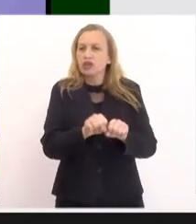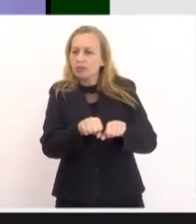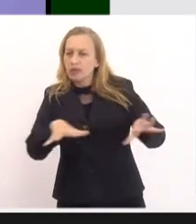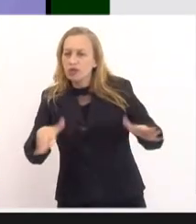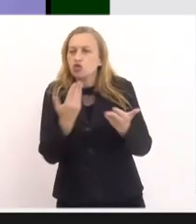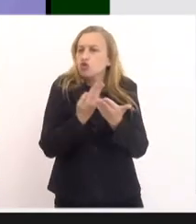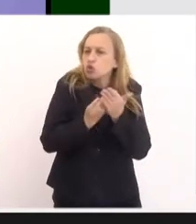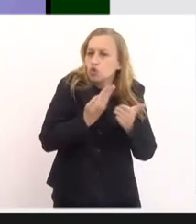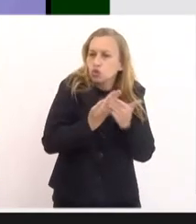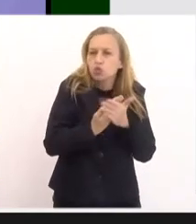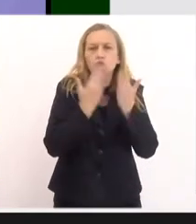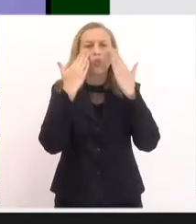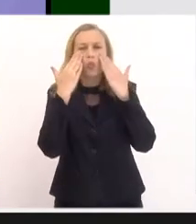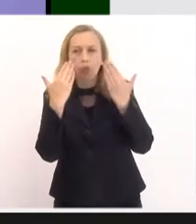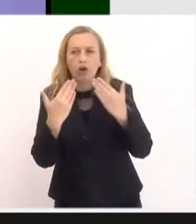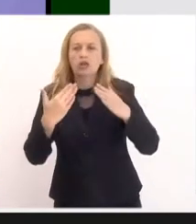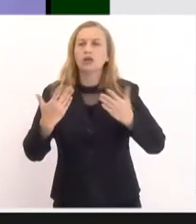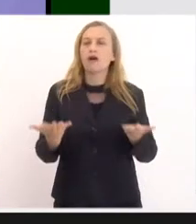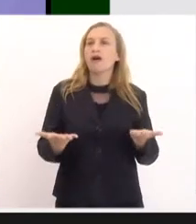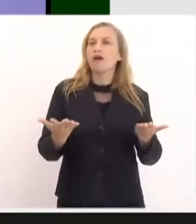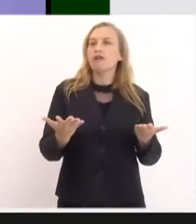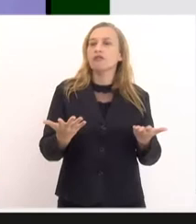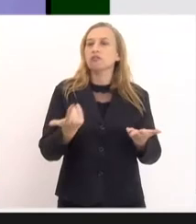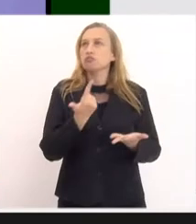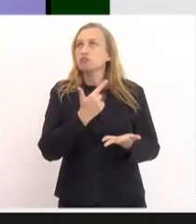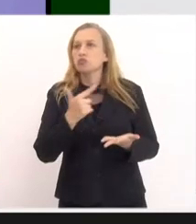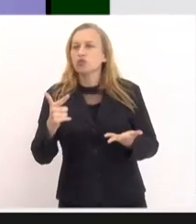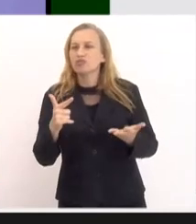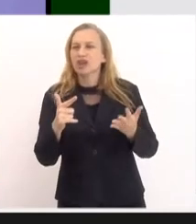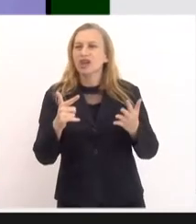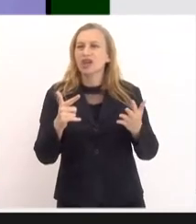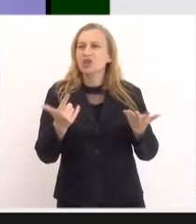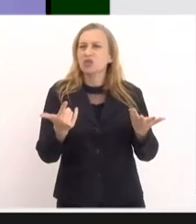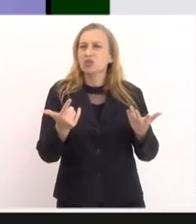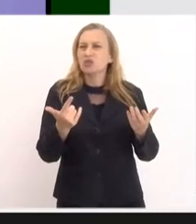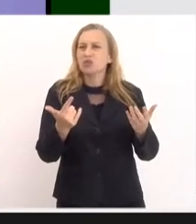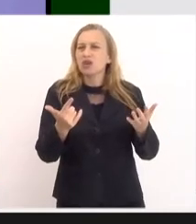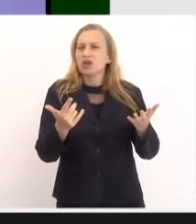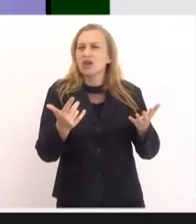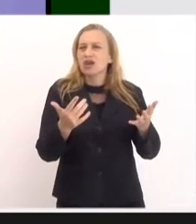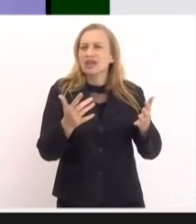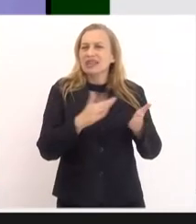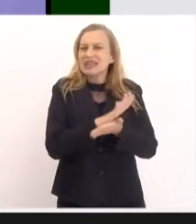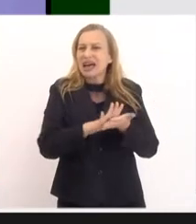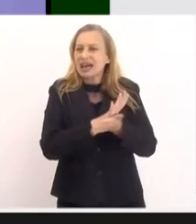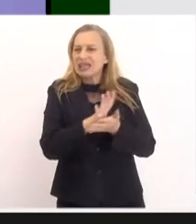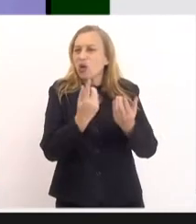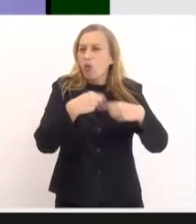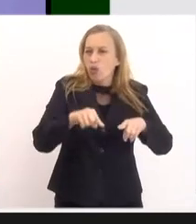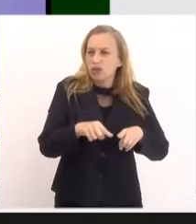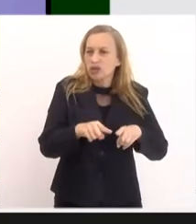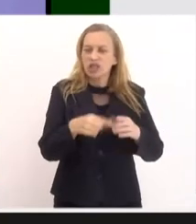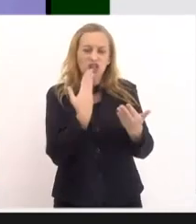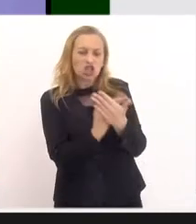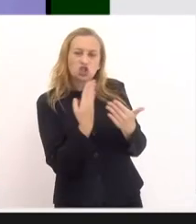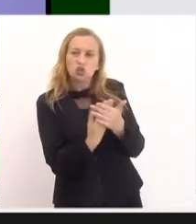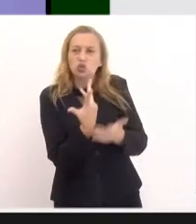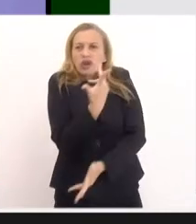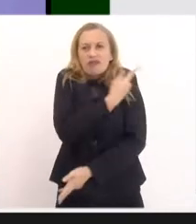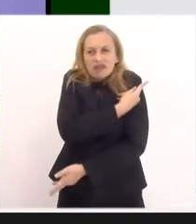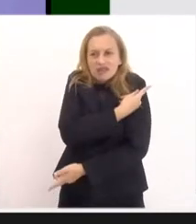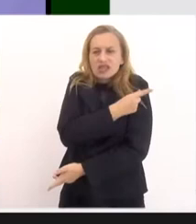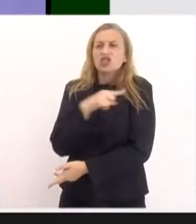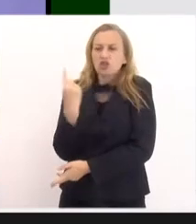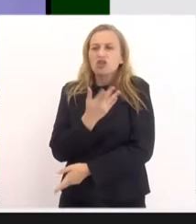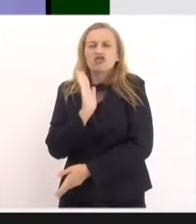estudando, apresentando. Não tenho nenhum conflito de interesse. Nós temos um grupo que estuda a questão das vacinas. Nós